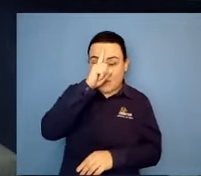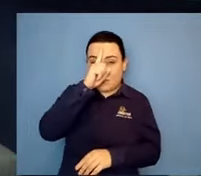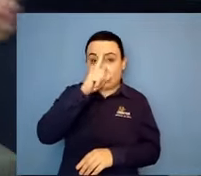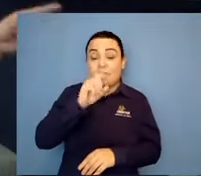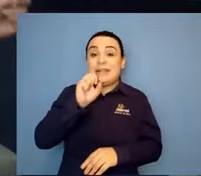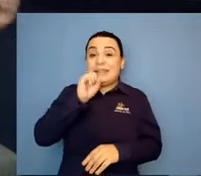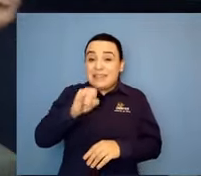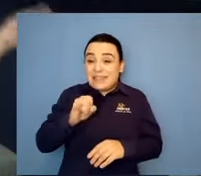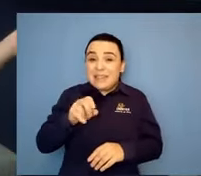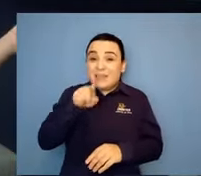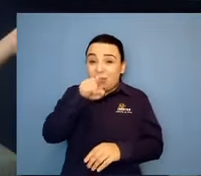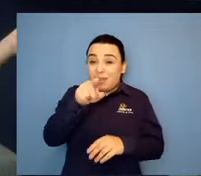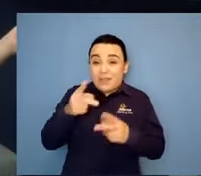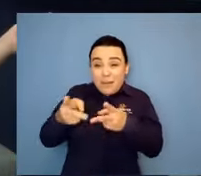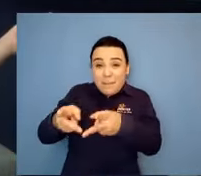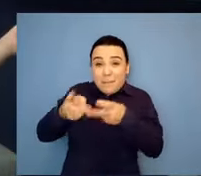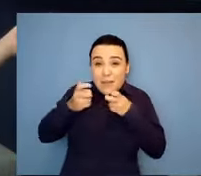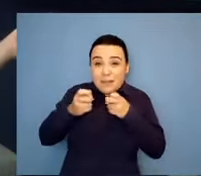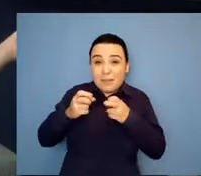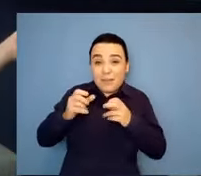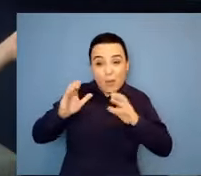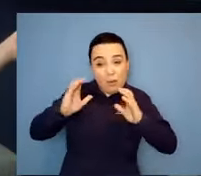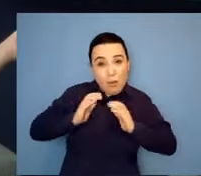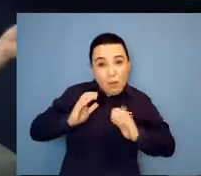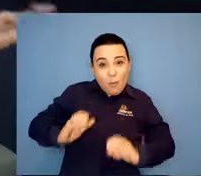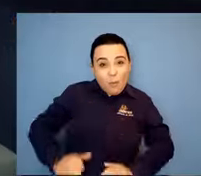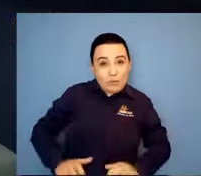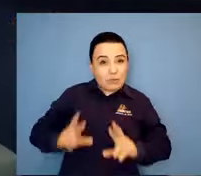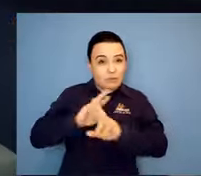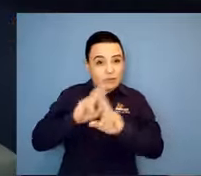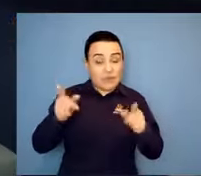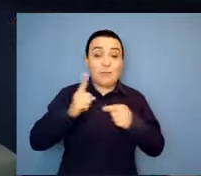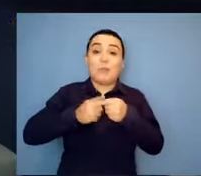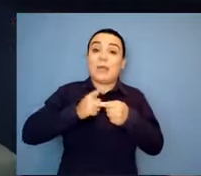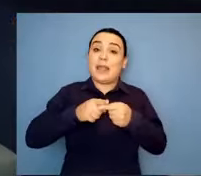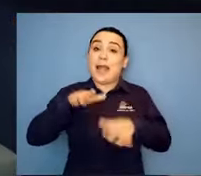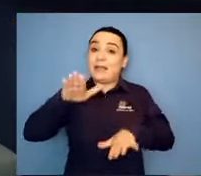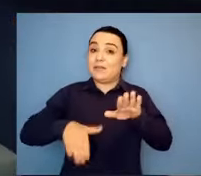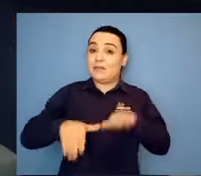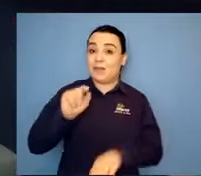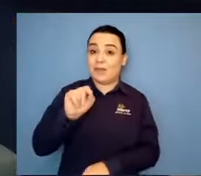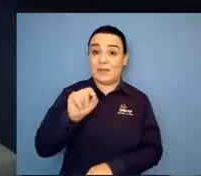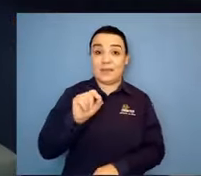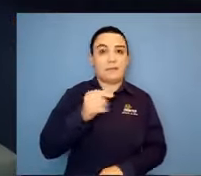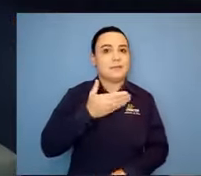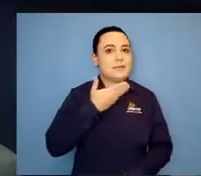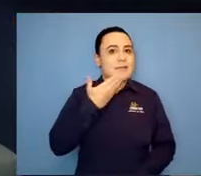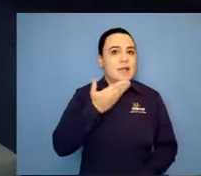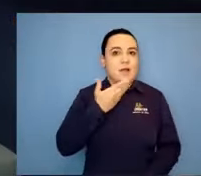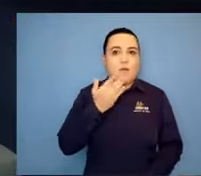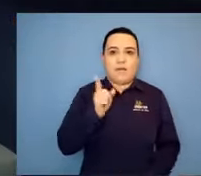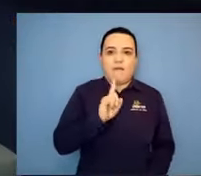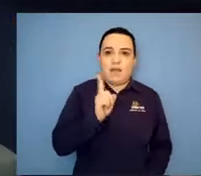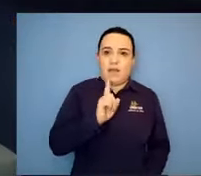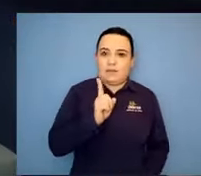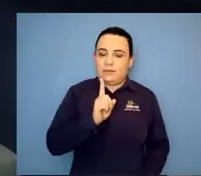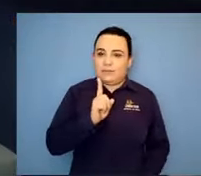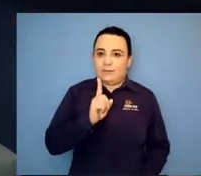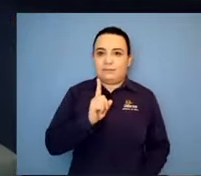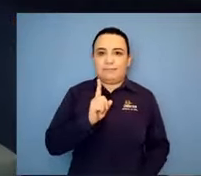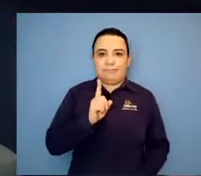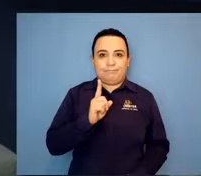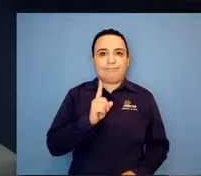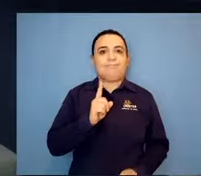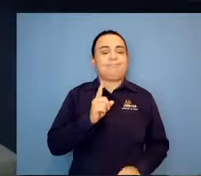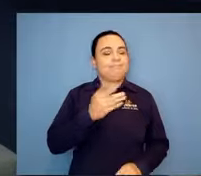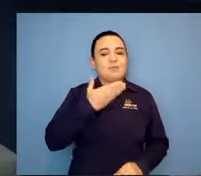professores conversar com os pais. É um baita desafio. Mas pede orientação lá para Deus. E conversa com a